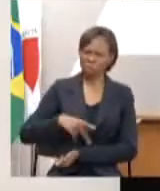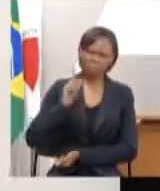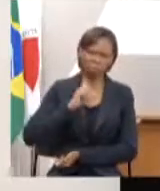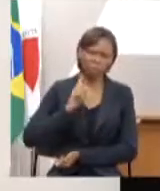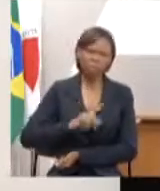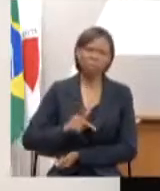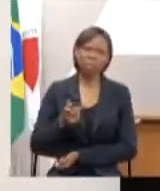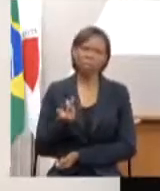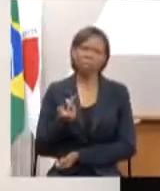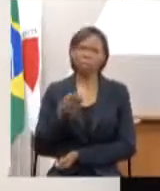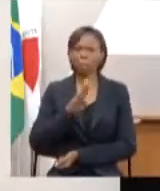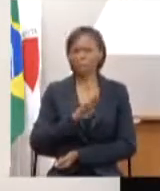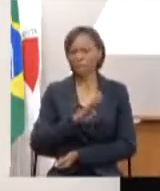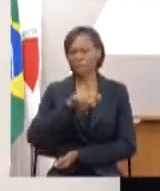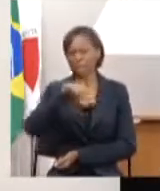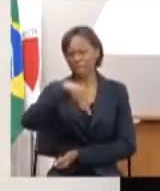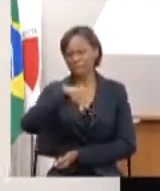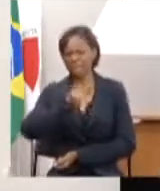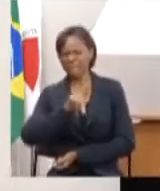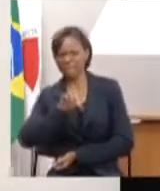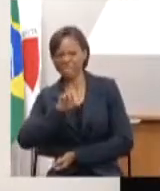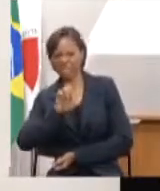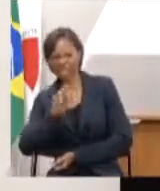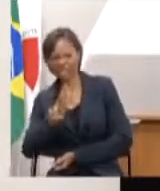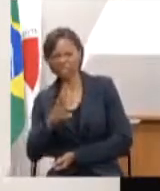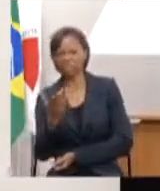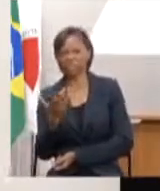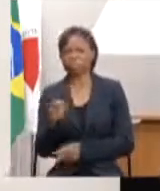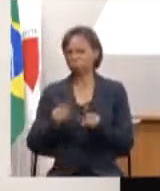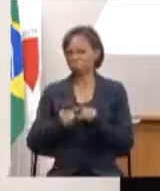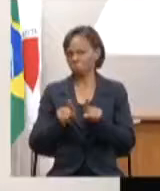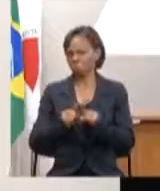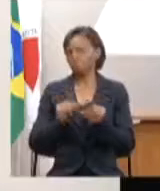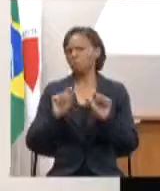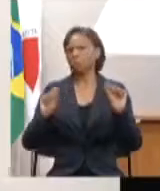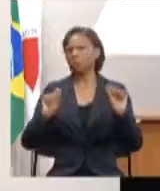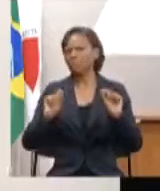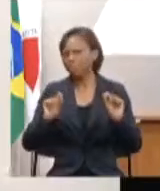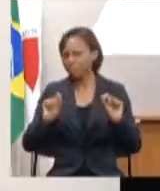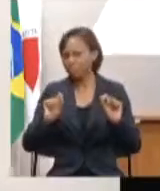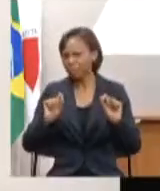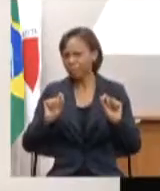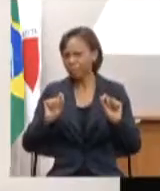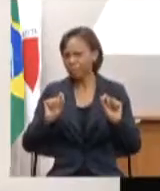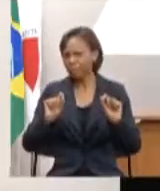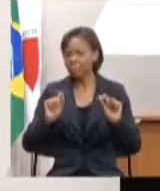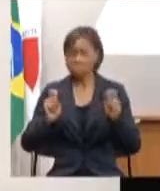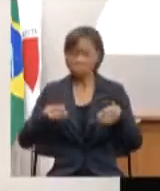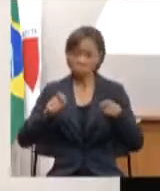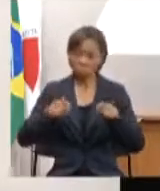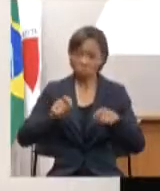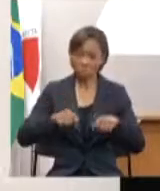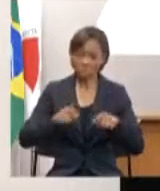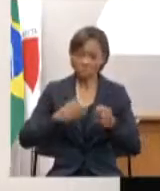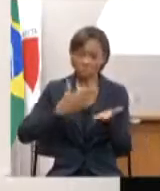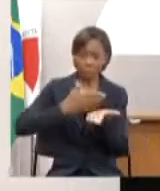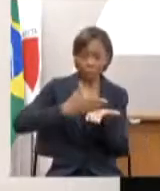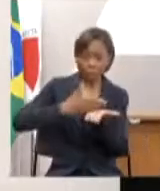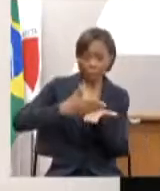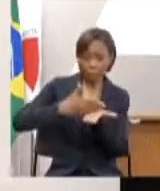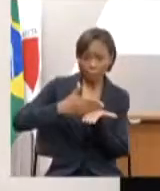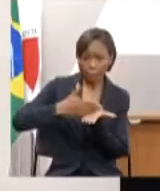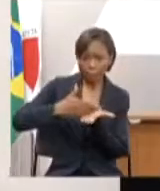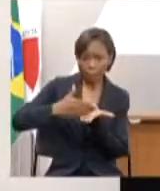república, em relação a possível aquisição de parcela de ações da Codemig em